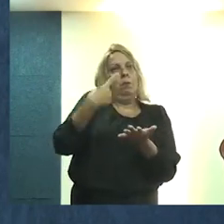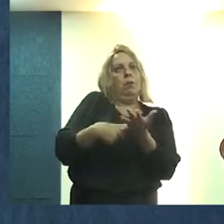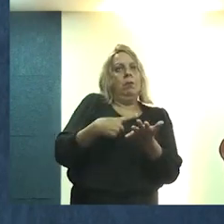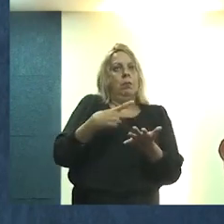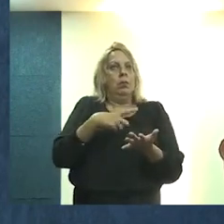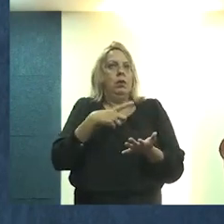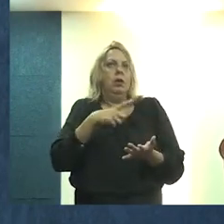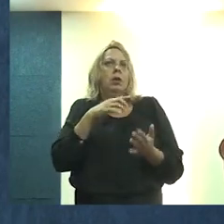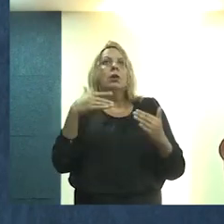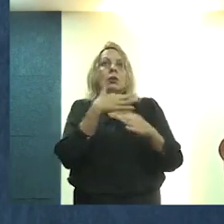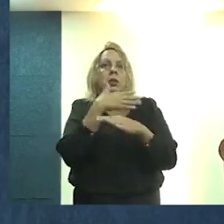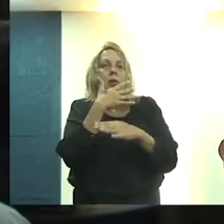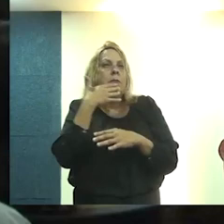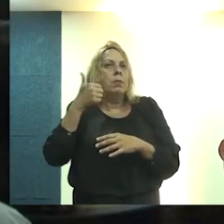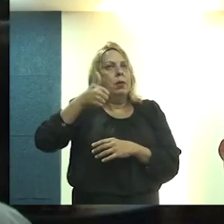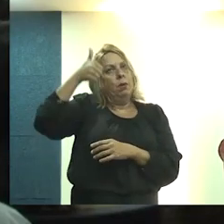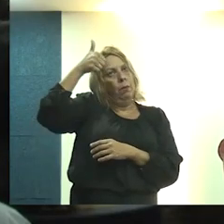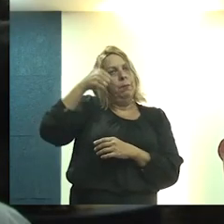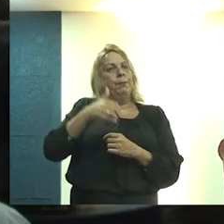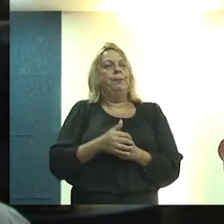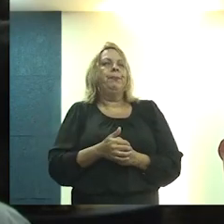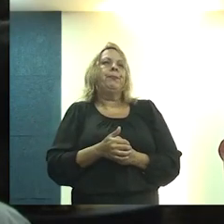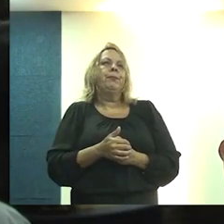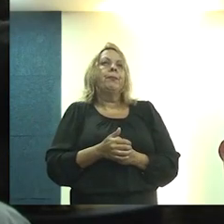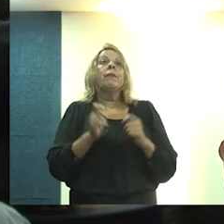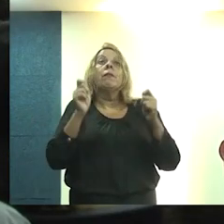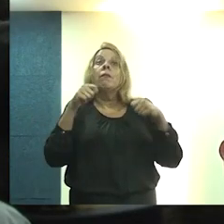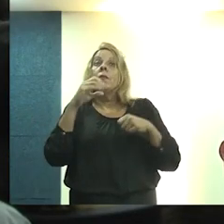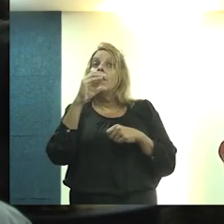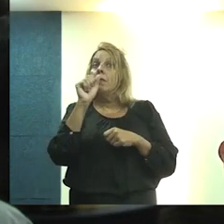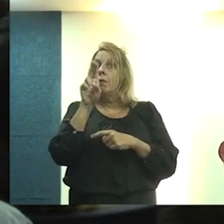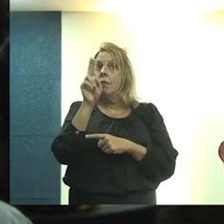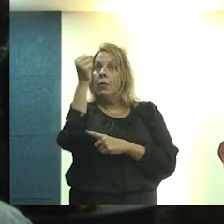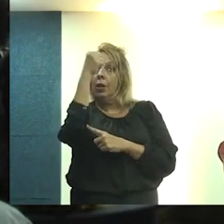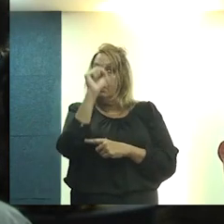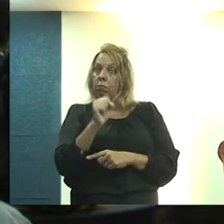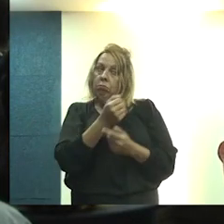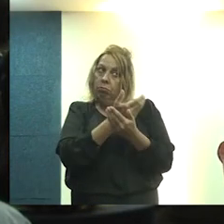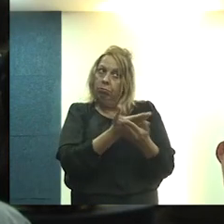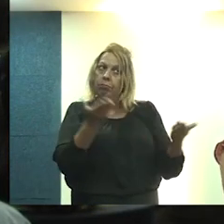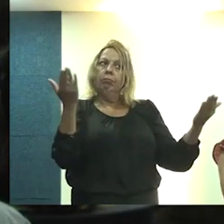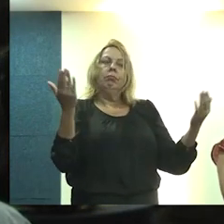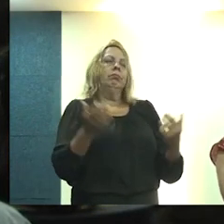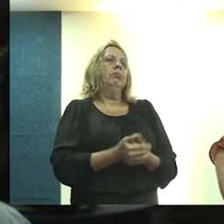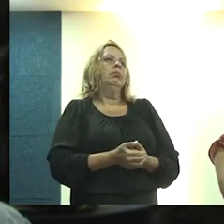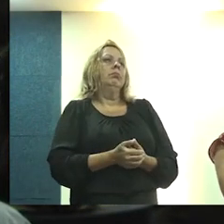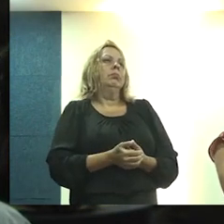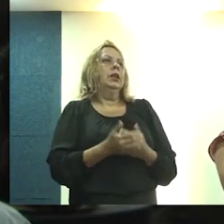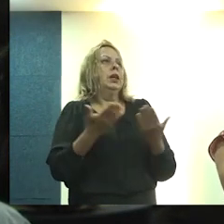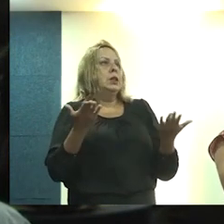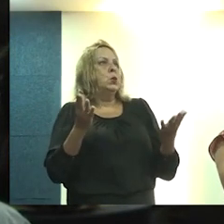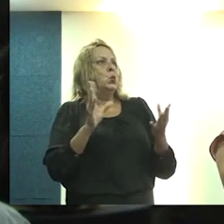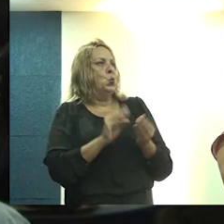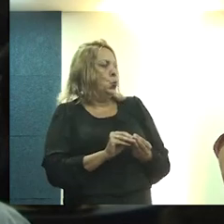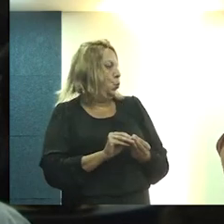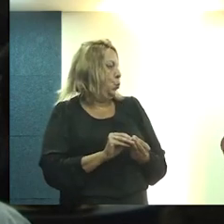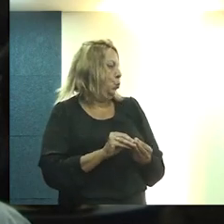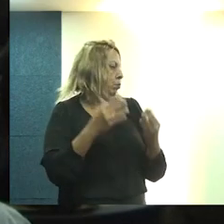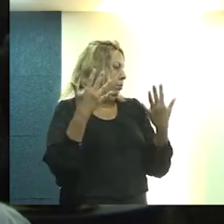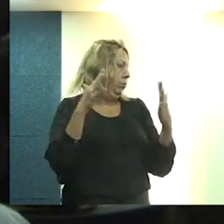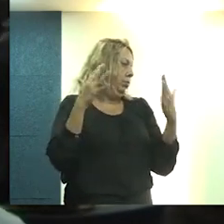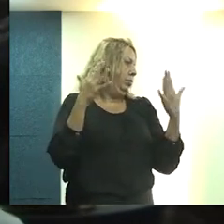de a gente ter cidades melhores e aí a gente coloca o Cal Sergipe à disposição. Então, é isso, gente.